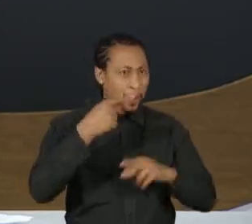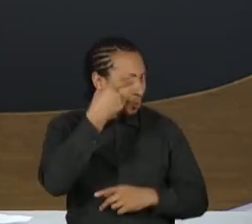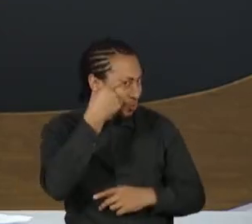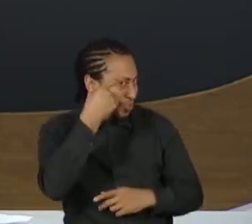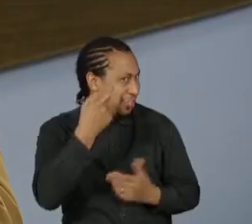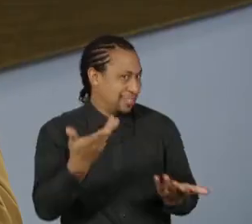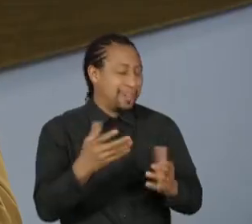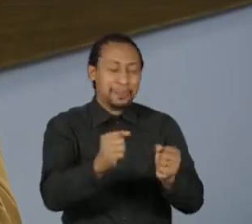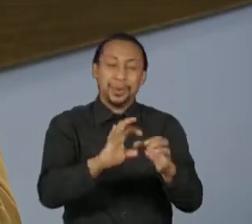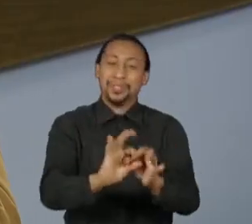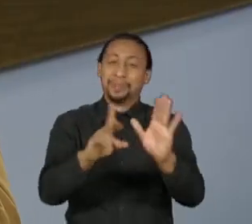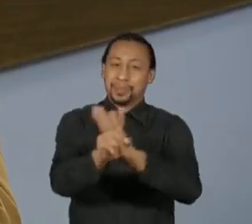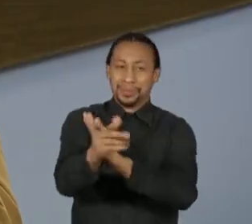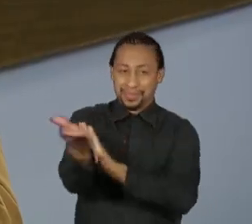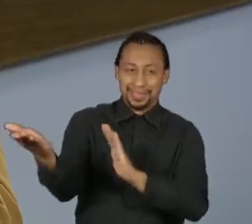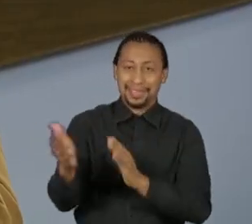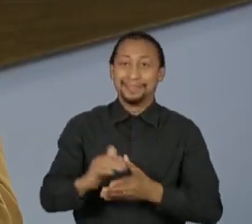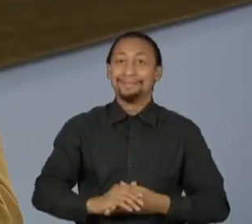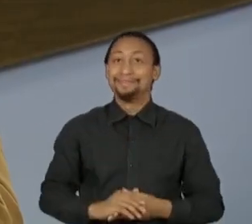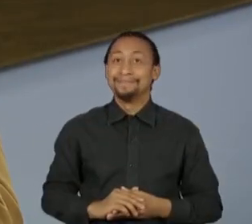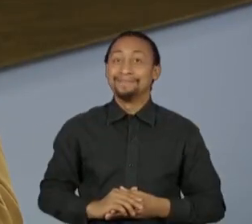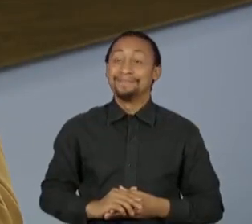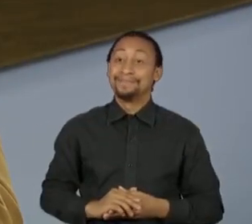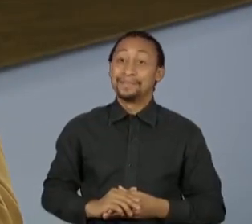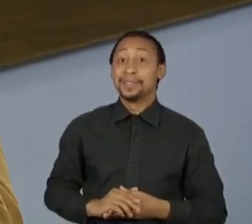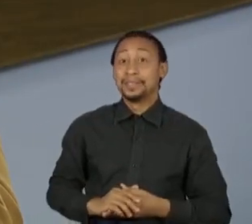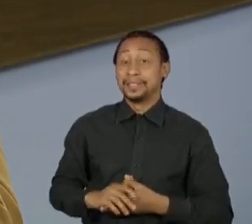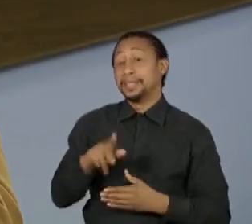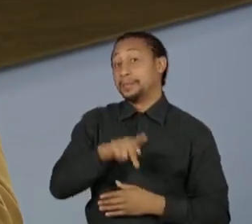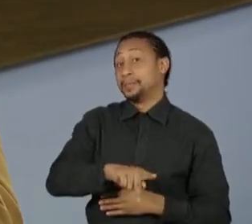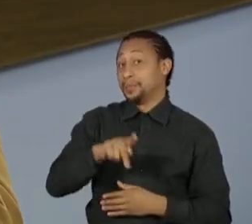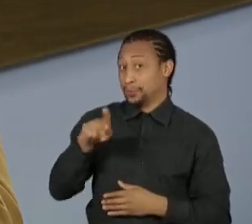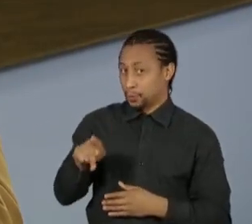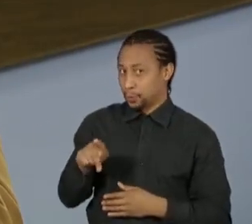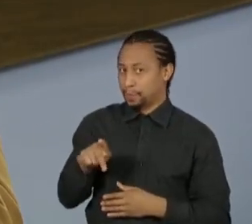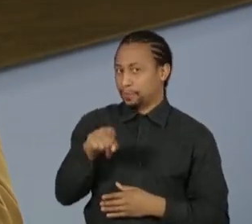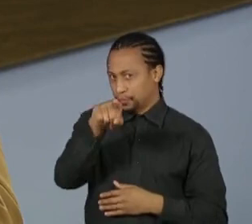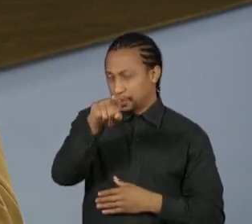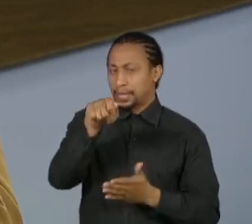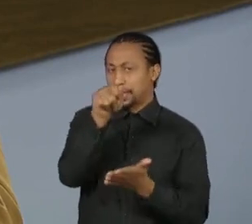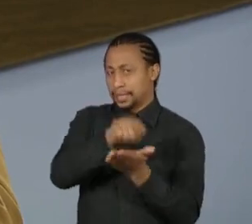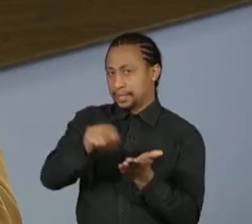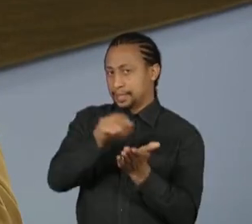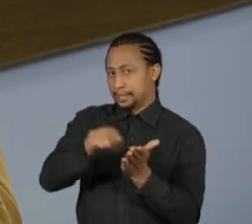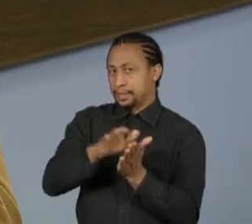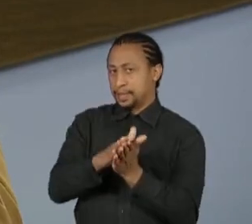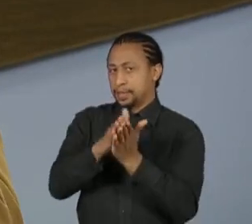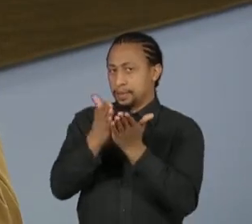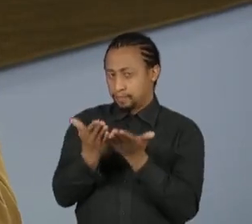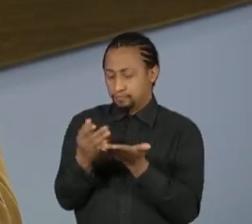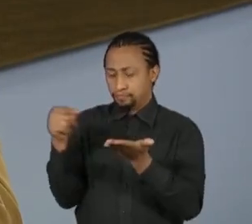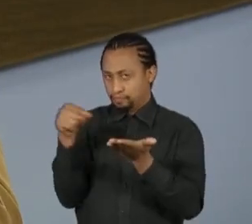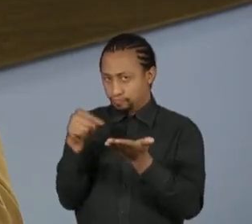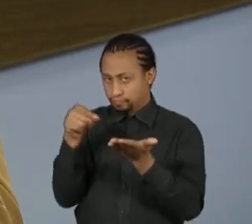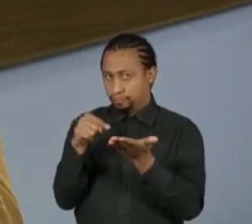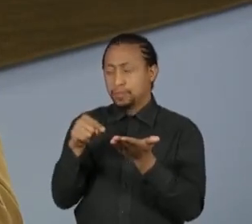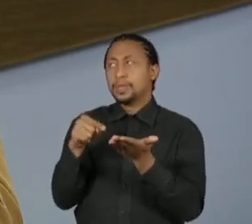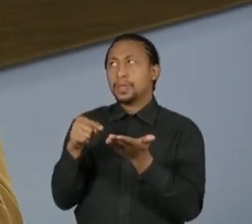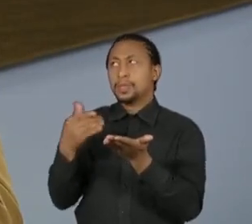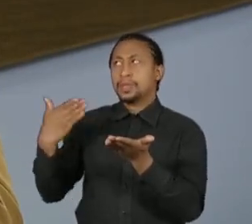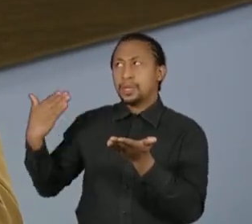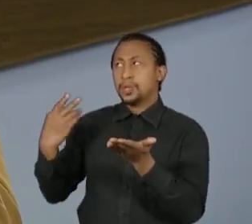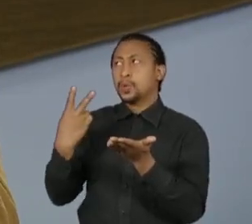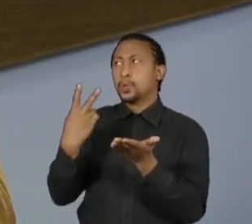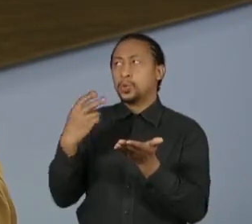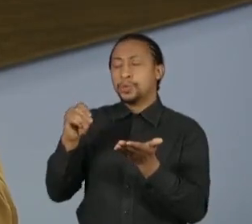Eu queria perguntar, professor, o senhor tem um romance escrito, que foi escrito em 2011, publicado em 2011,